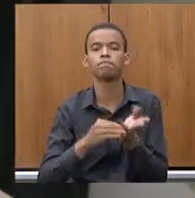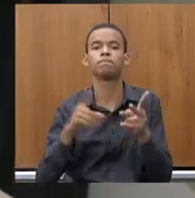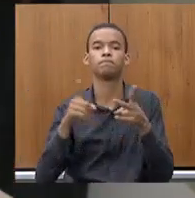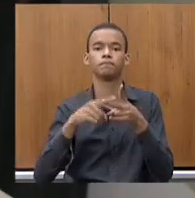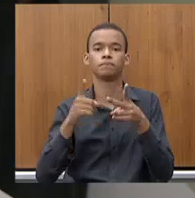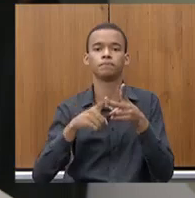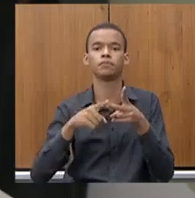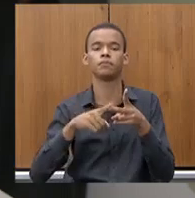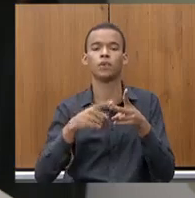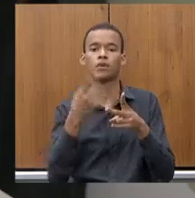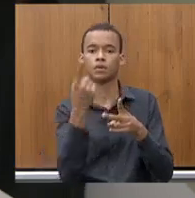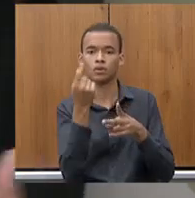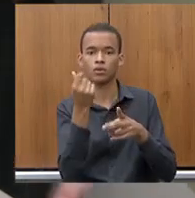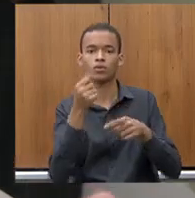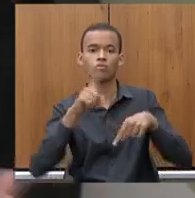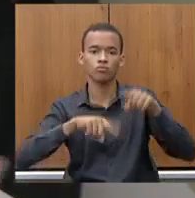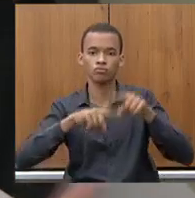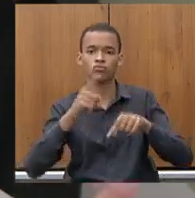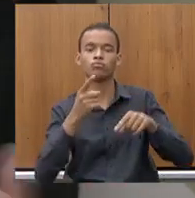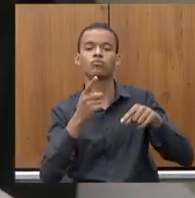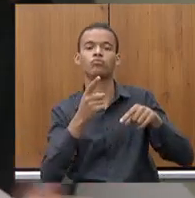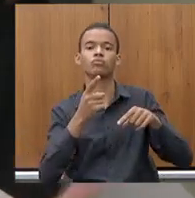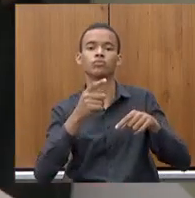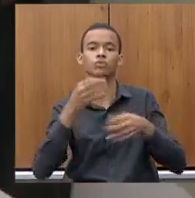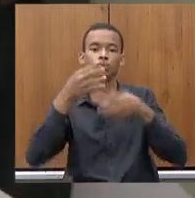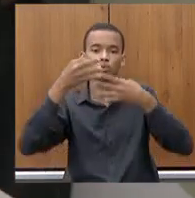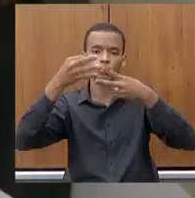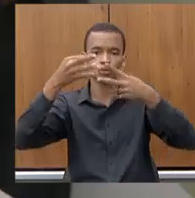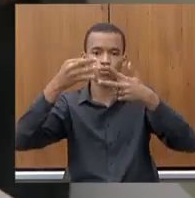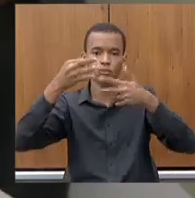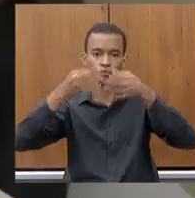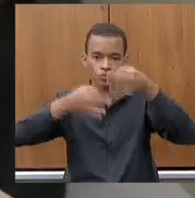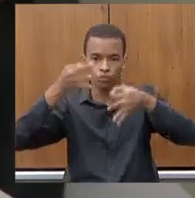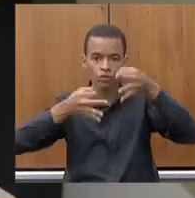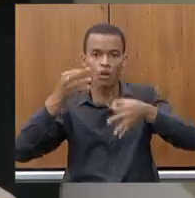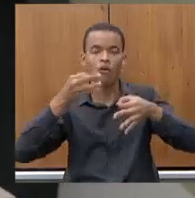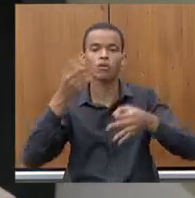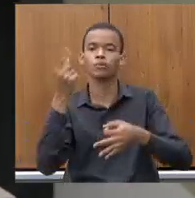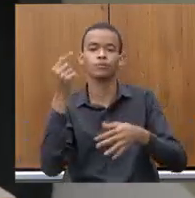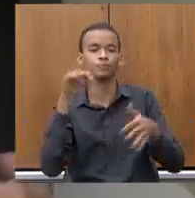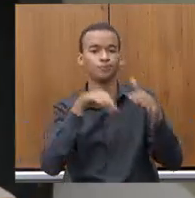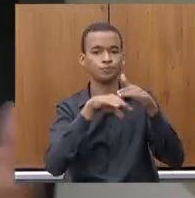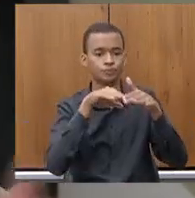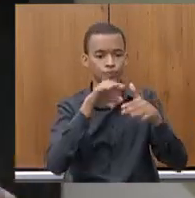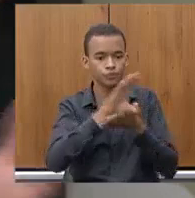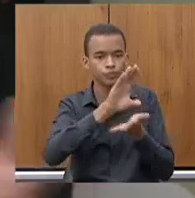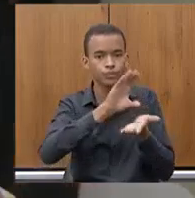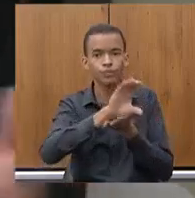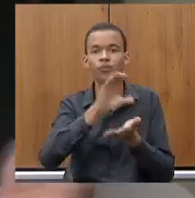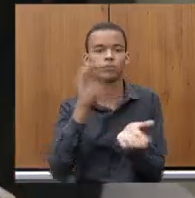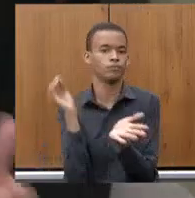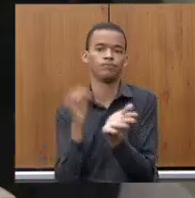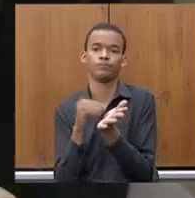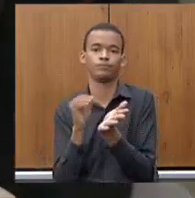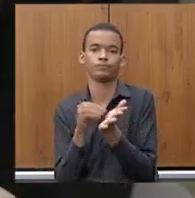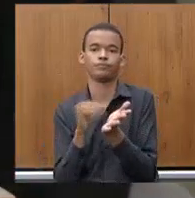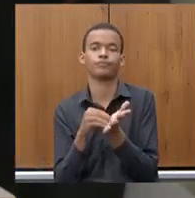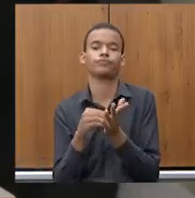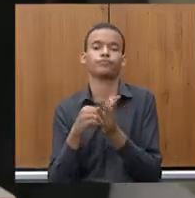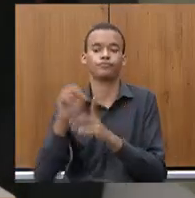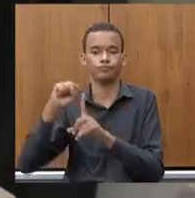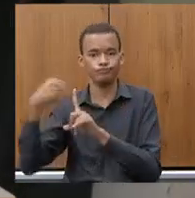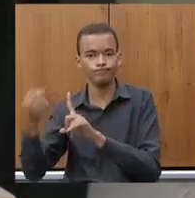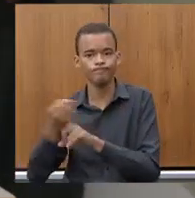foram trazidos para o Caixa, tirando aí, dificultando a vida das questões judiciais bilaterais da